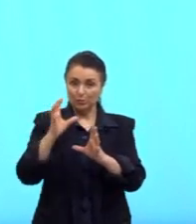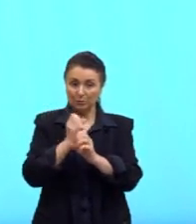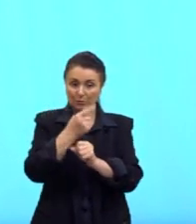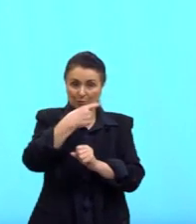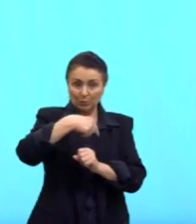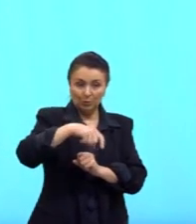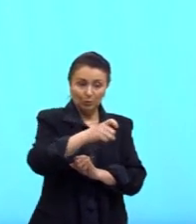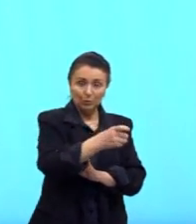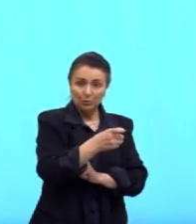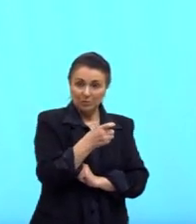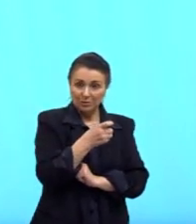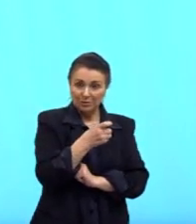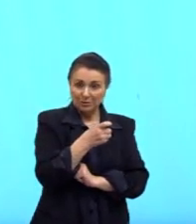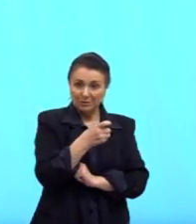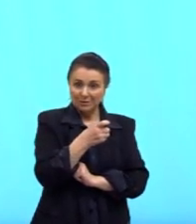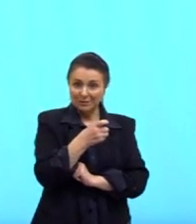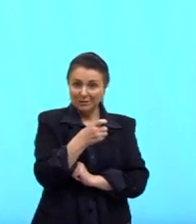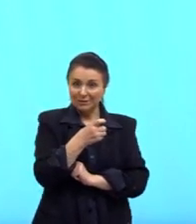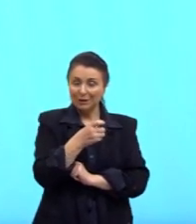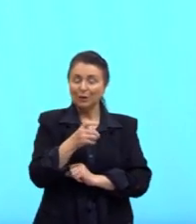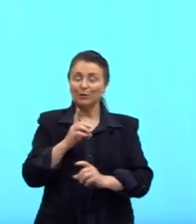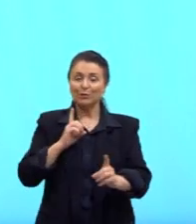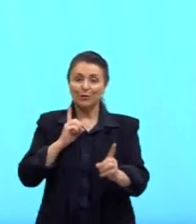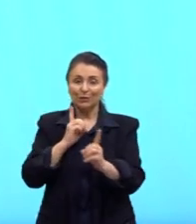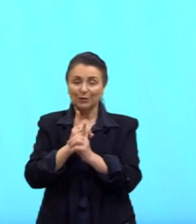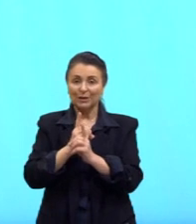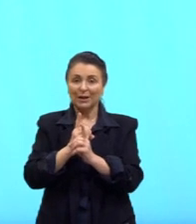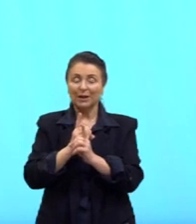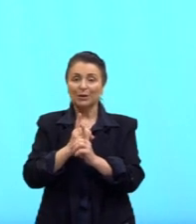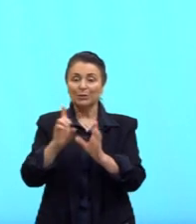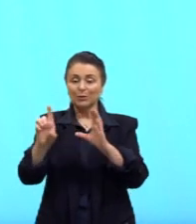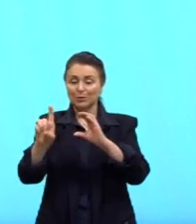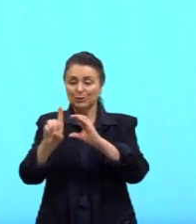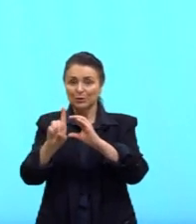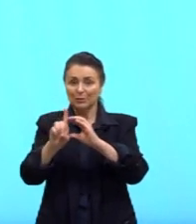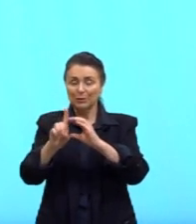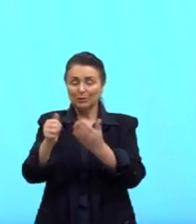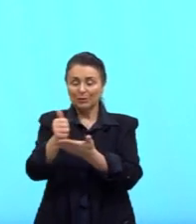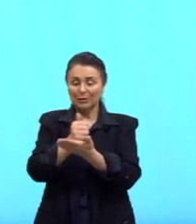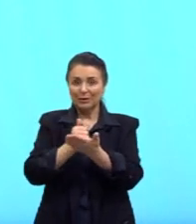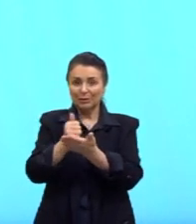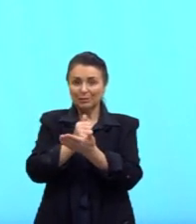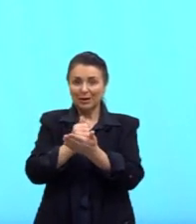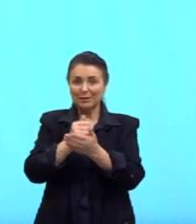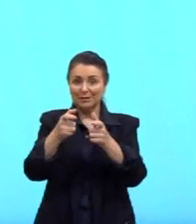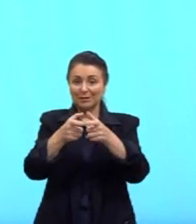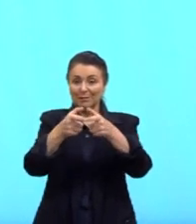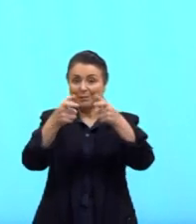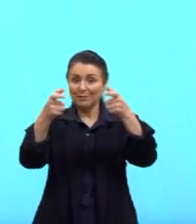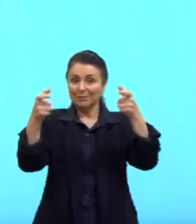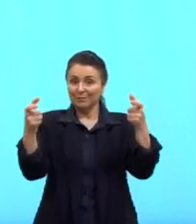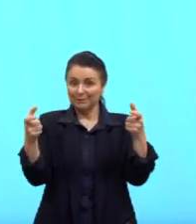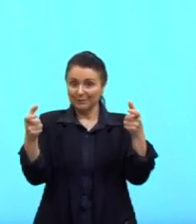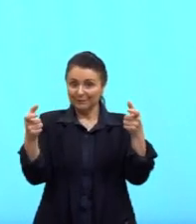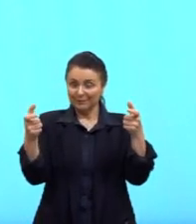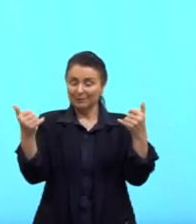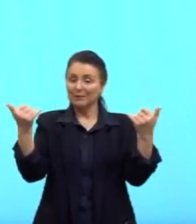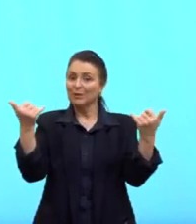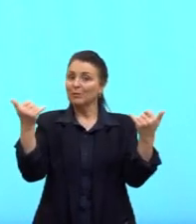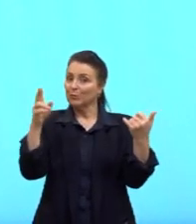de X chega no diâmetro da base maior. Então, essas são as informações que nós vamos utilizar.